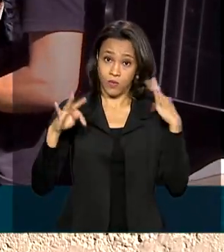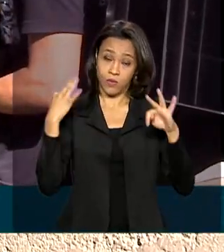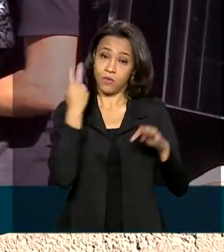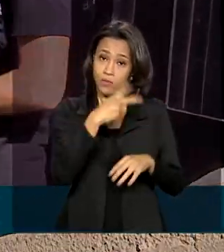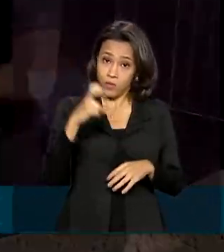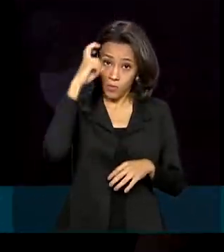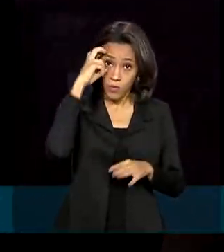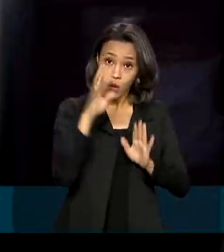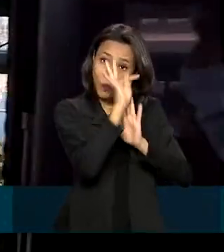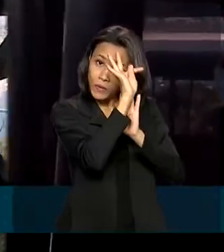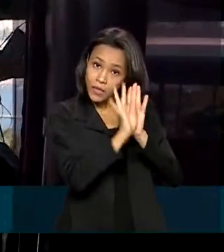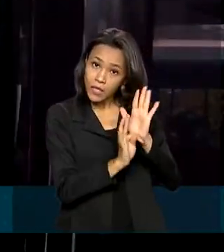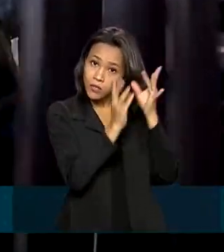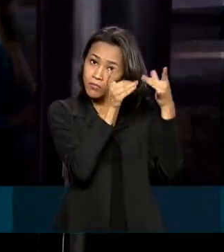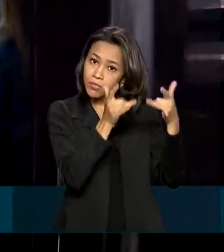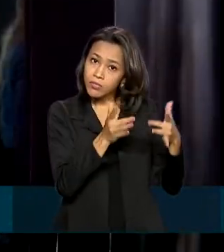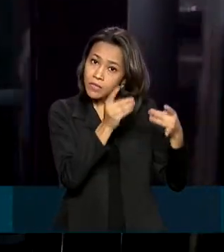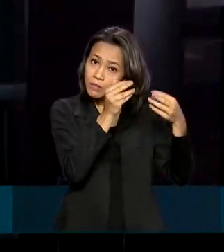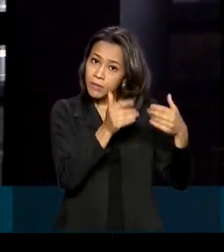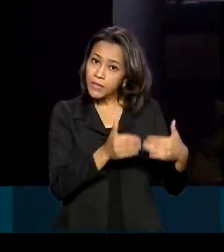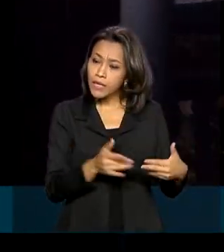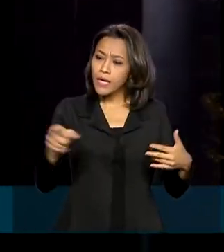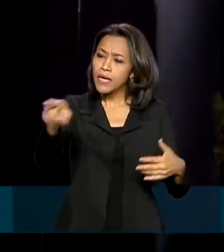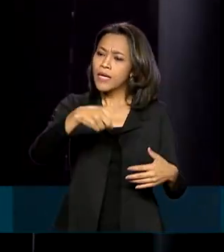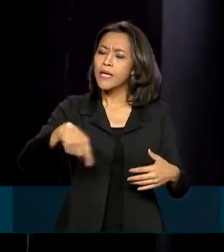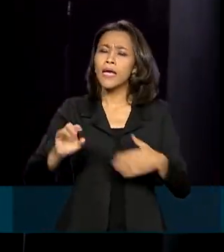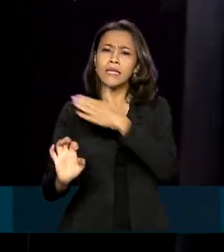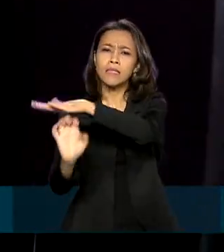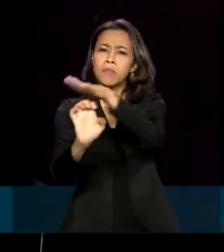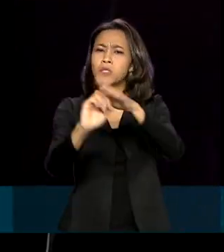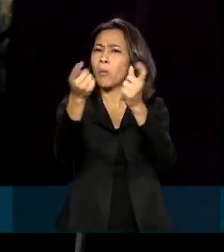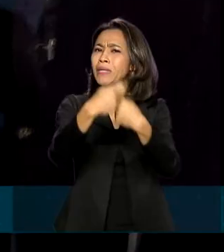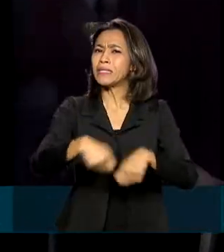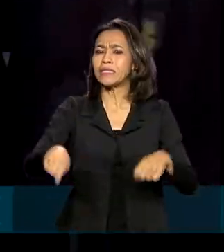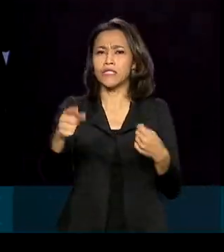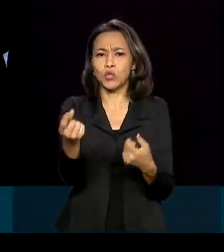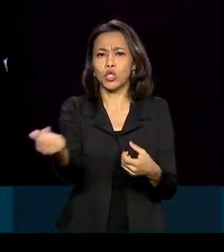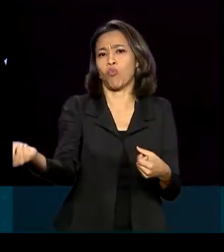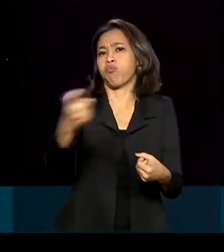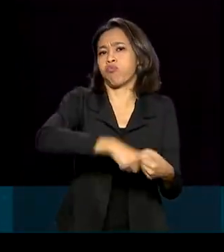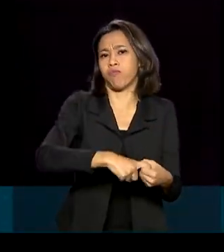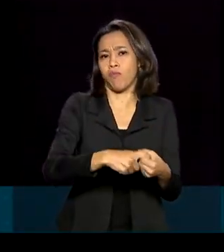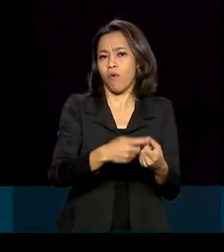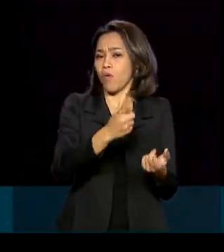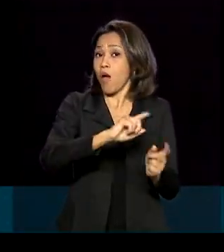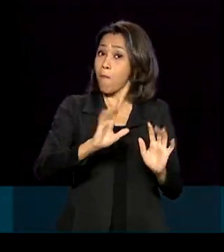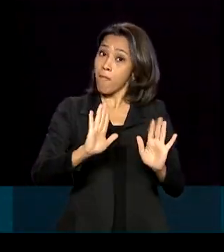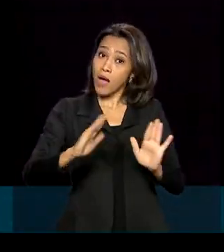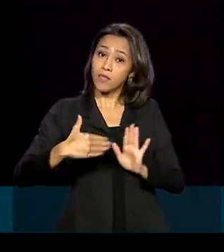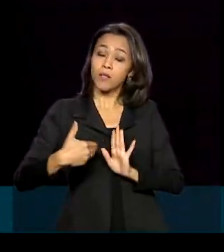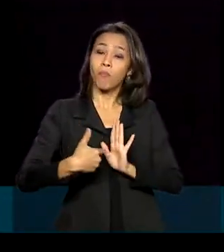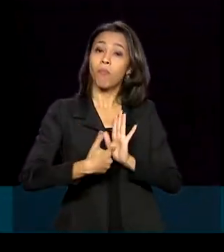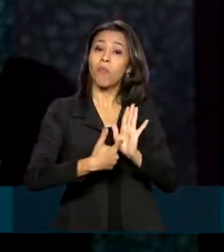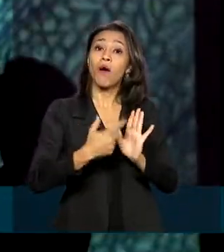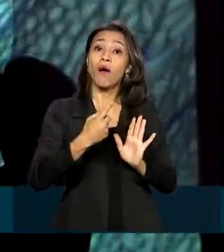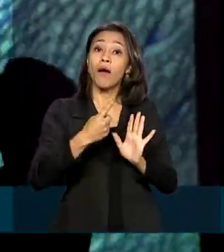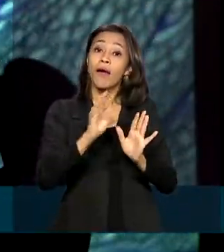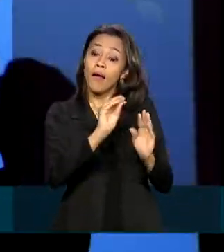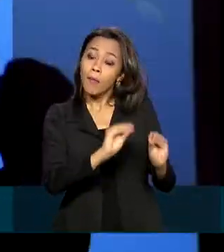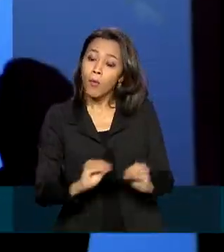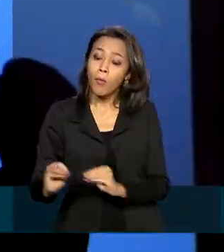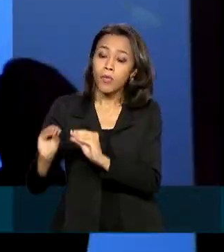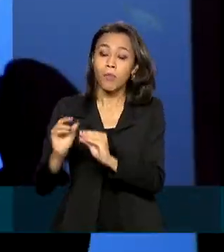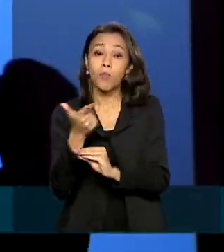texto determina que os empresários não precisam reembolsar os consumidores, desde que ofereçam a remarcação ou